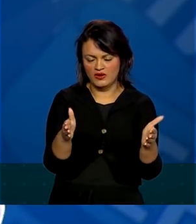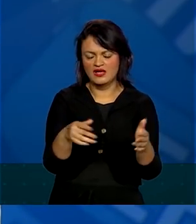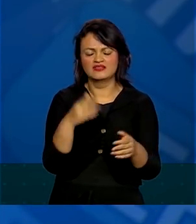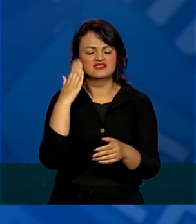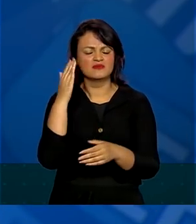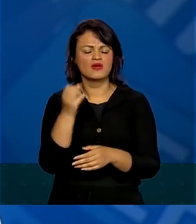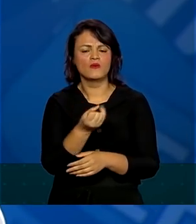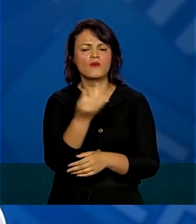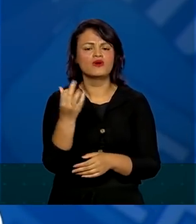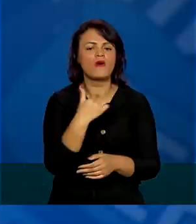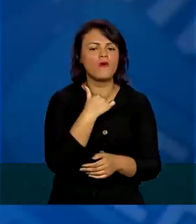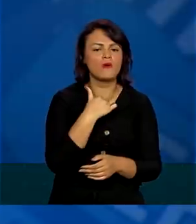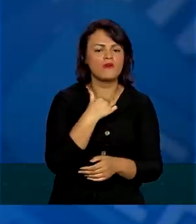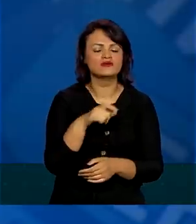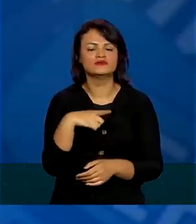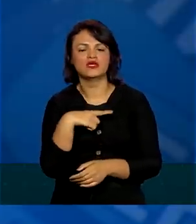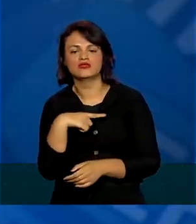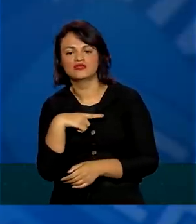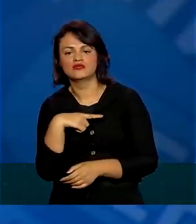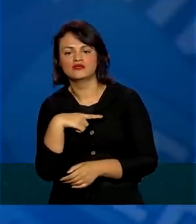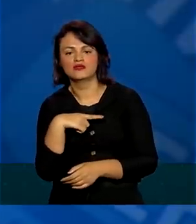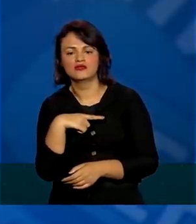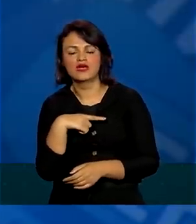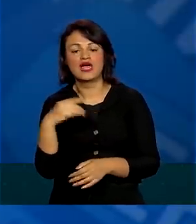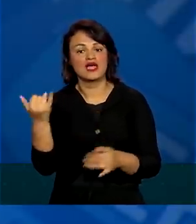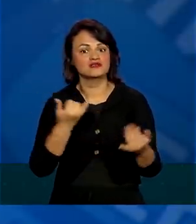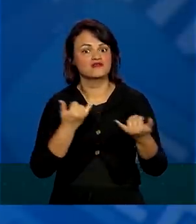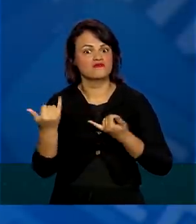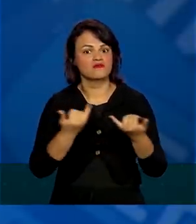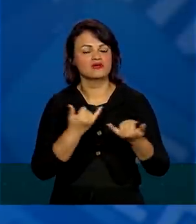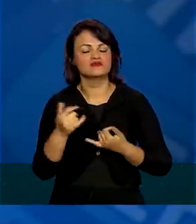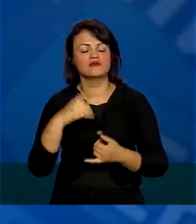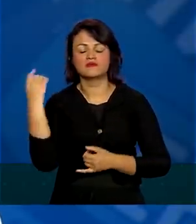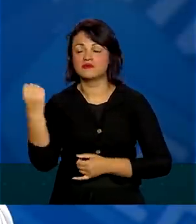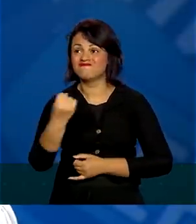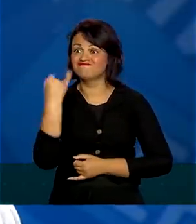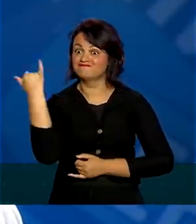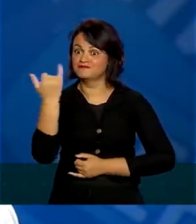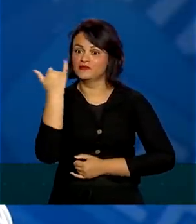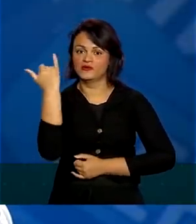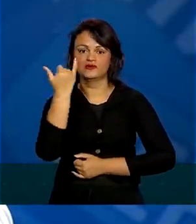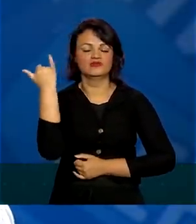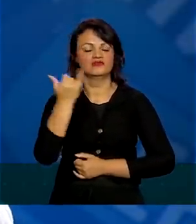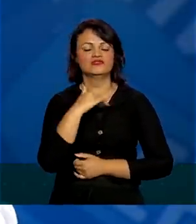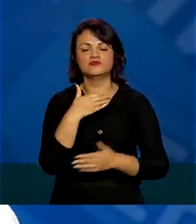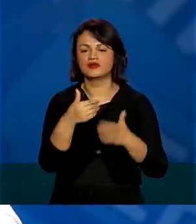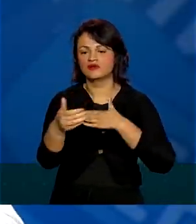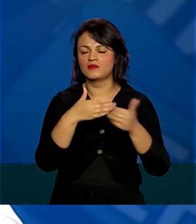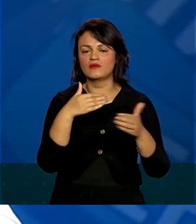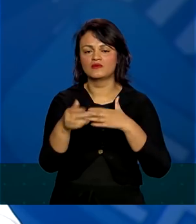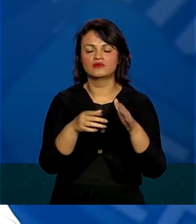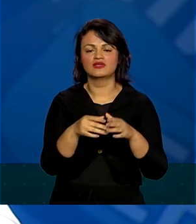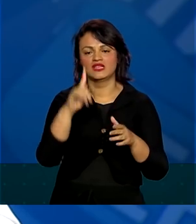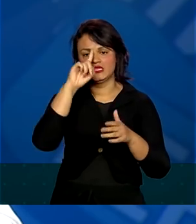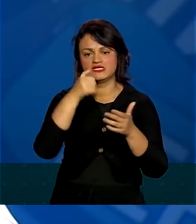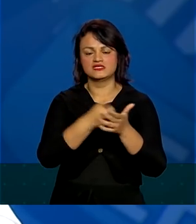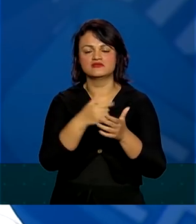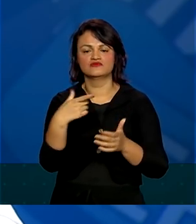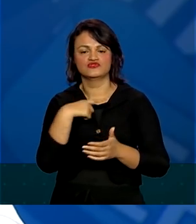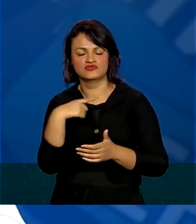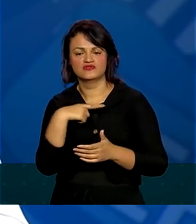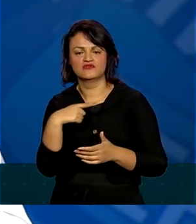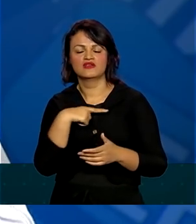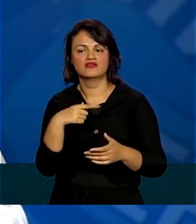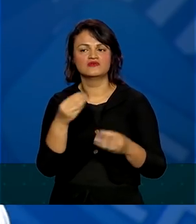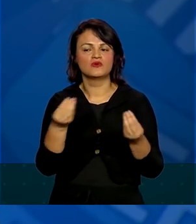que ele tem de ocupação. Esta informação é fundamental para qualquer tipo de tomada de decisão